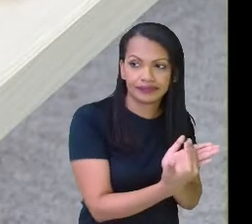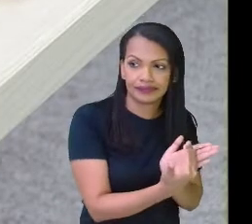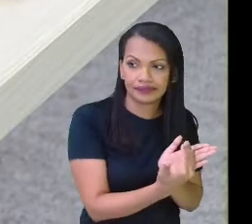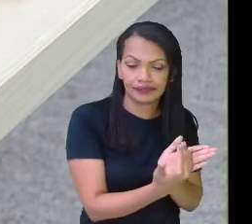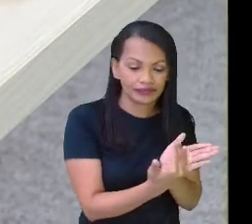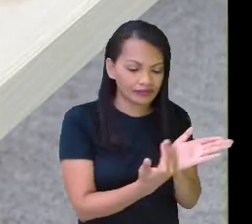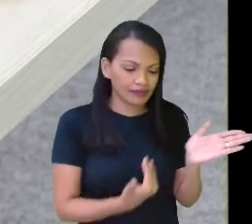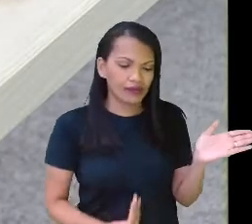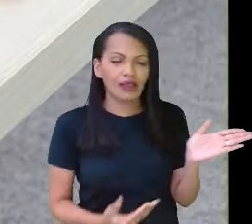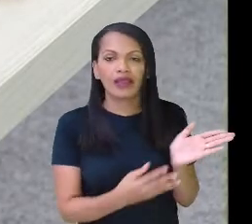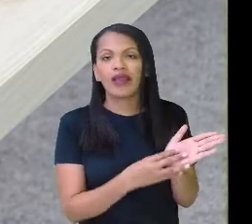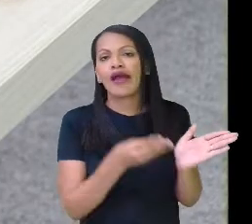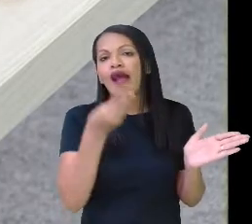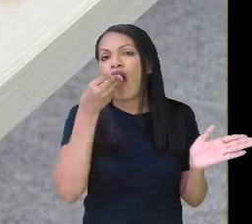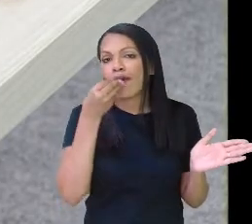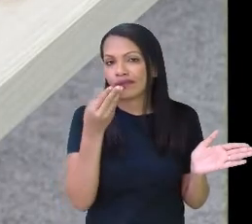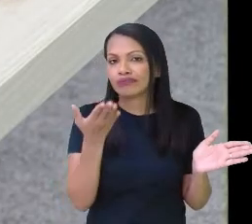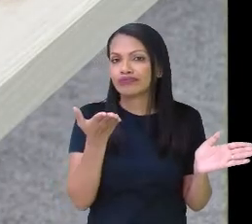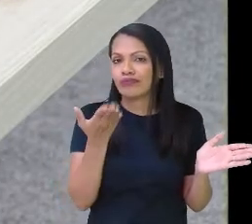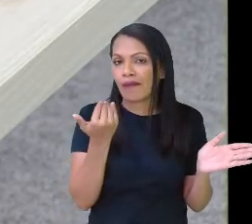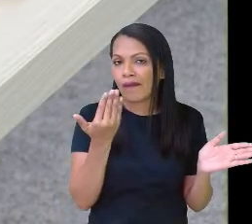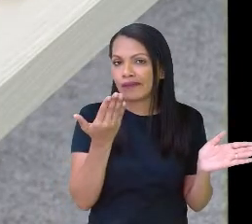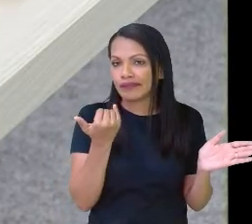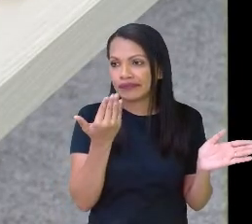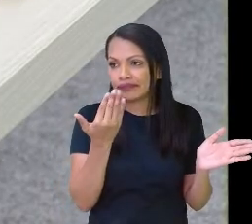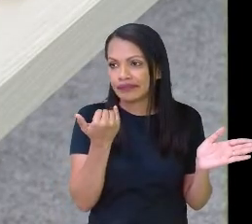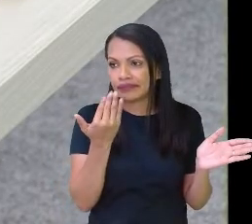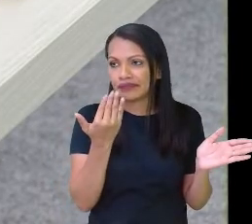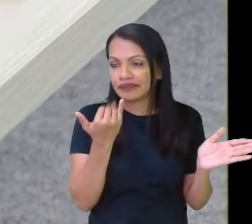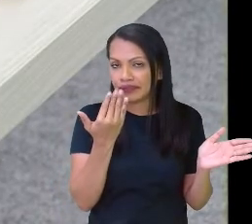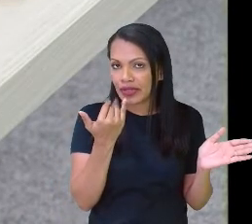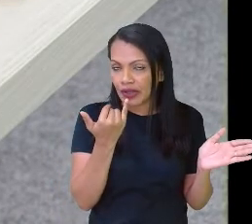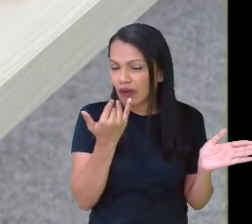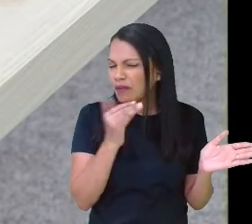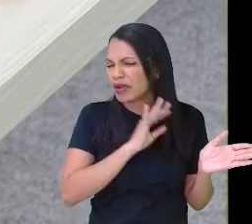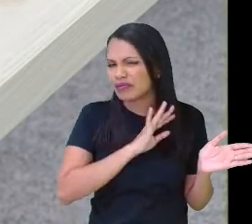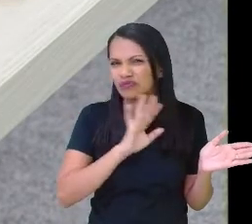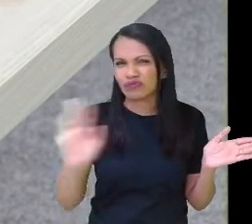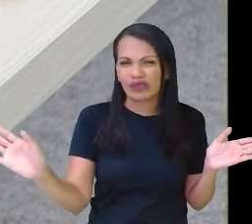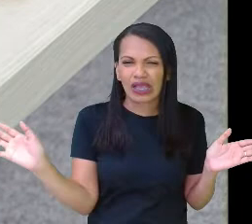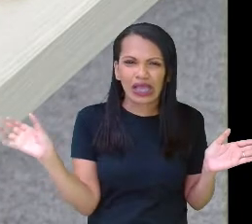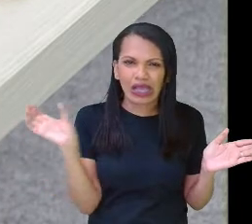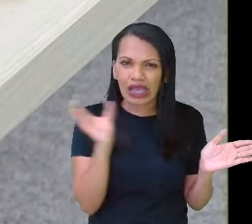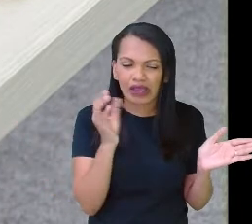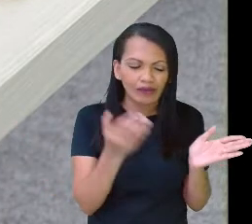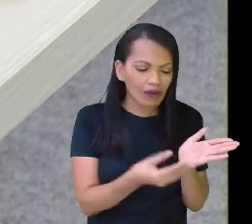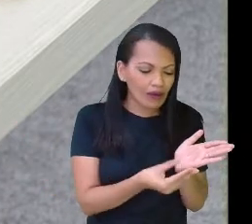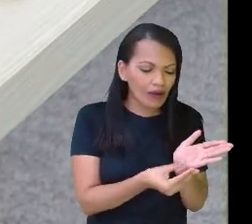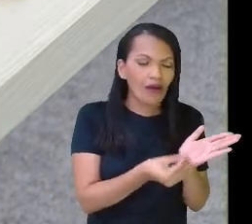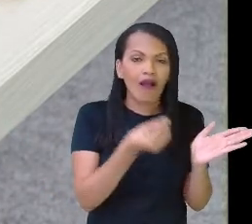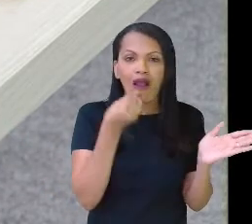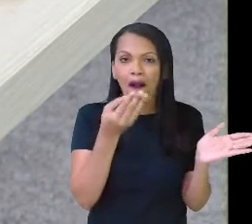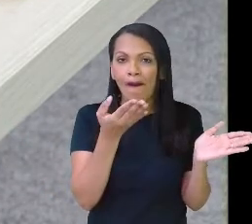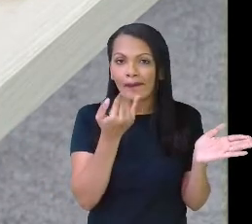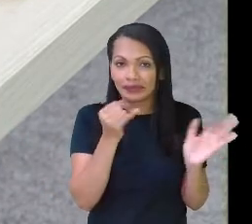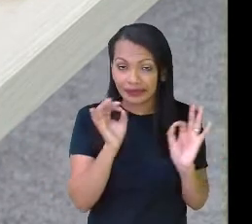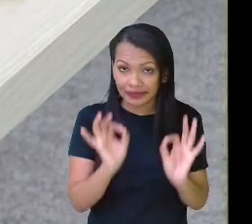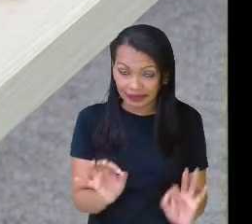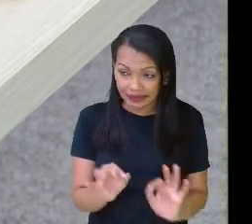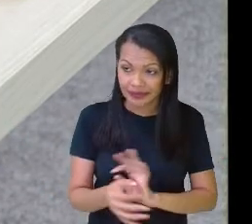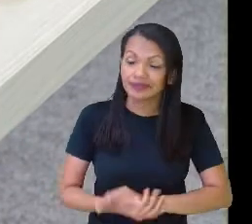do pedaço de João. Meio guloso, né? Comeu logo de cara a metade da barra toda.